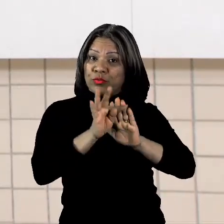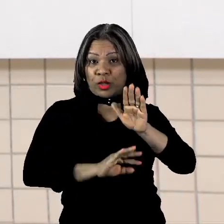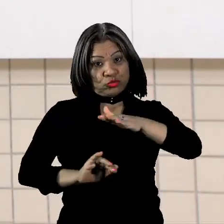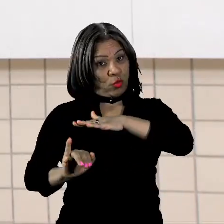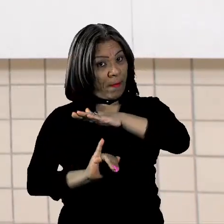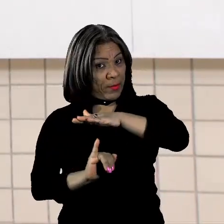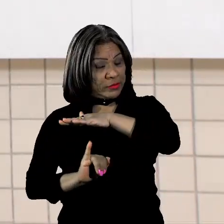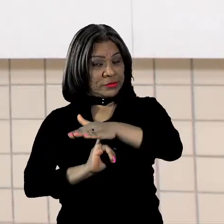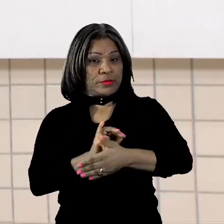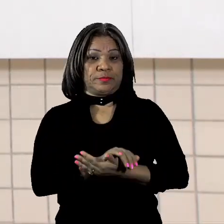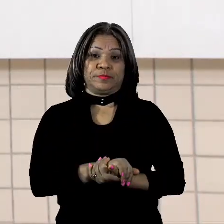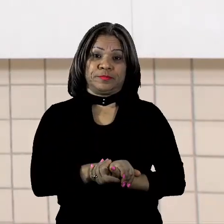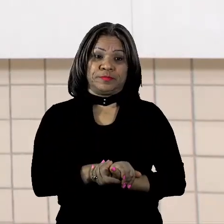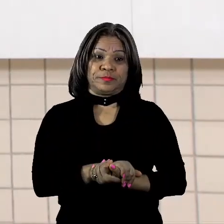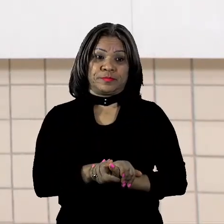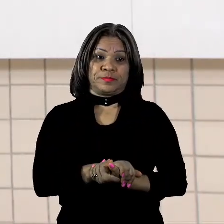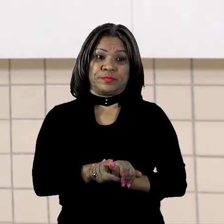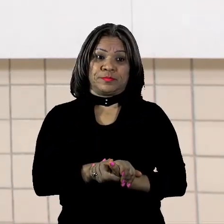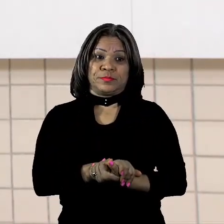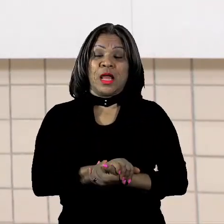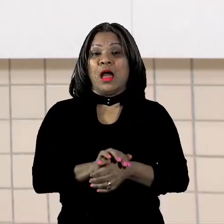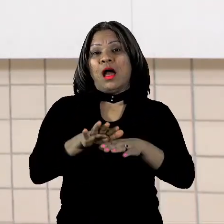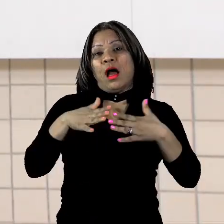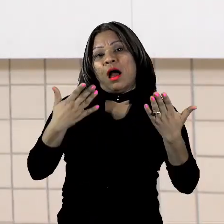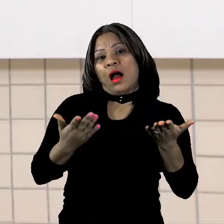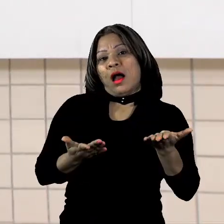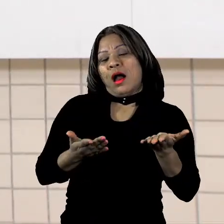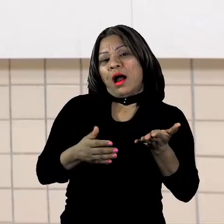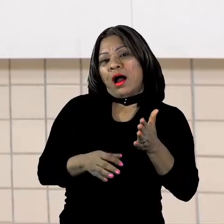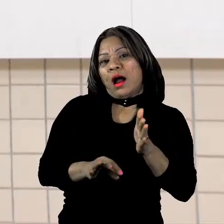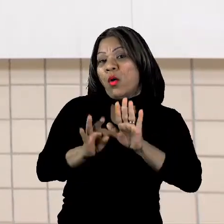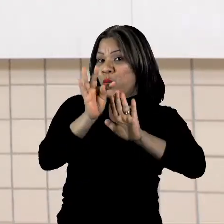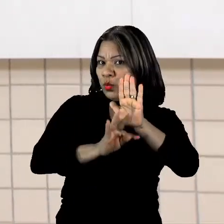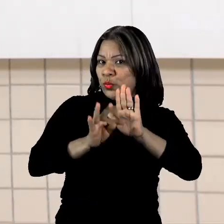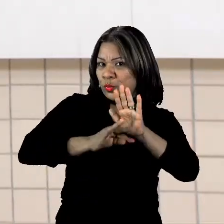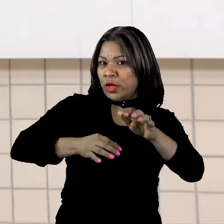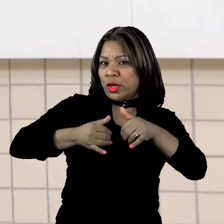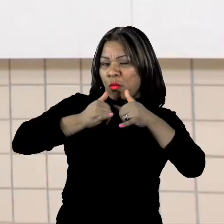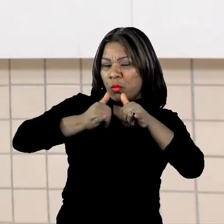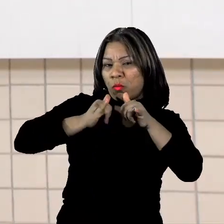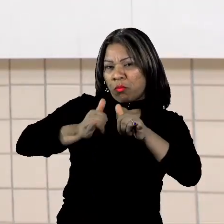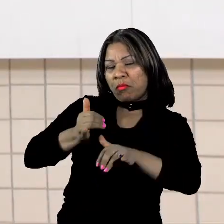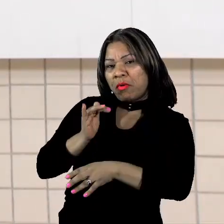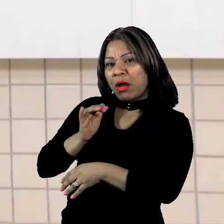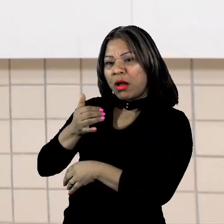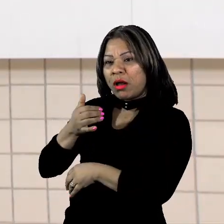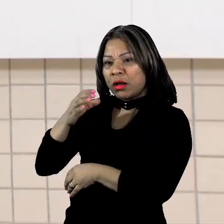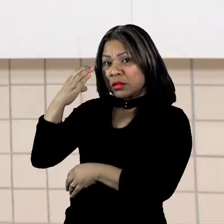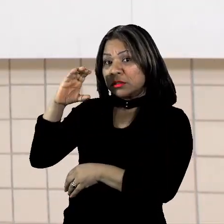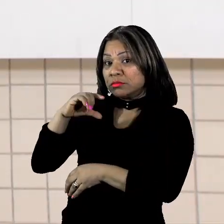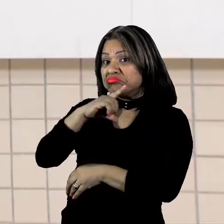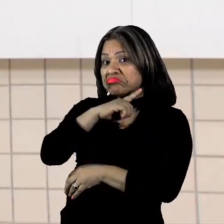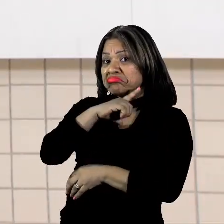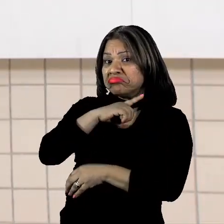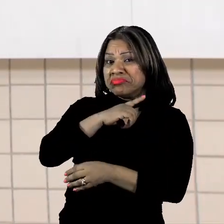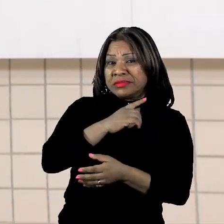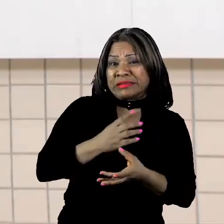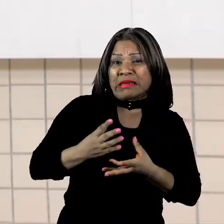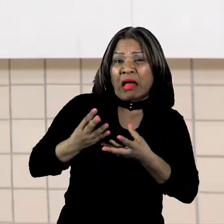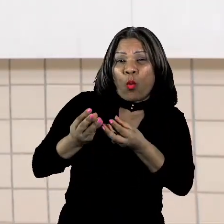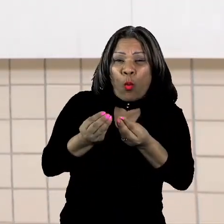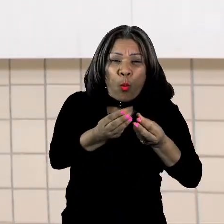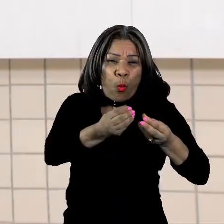Os textos de divulgação científica, ele pode conter muitos assuntos. Ou seja, ele